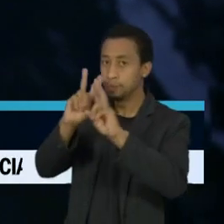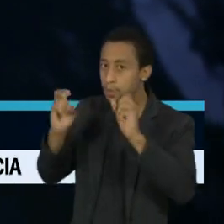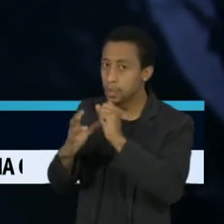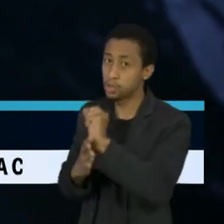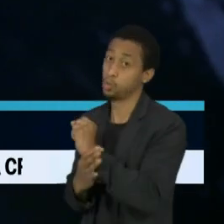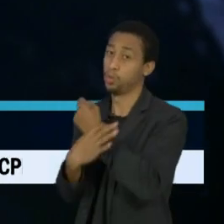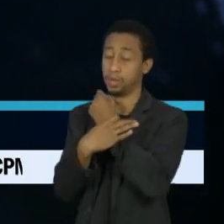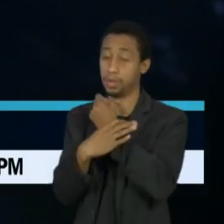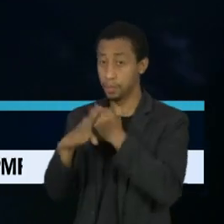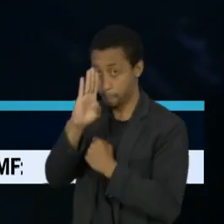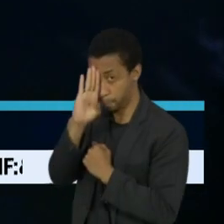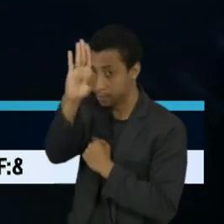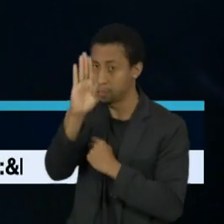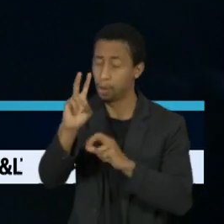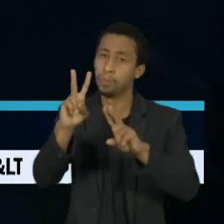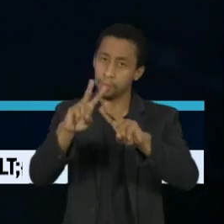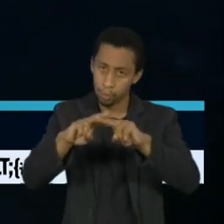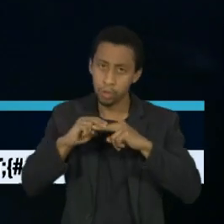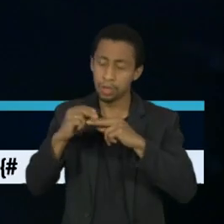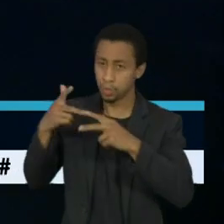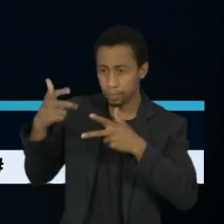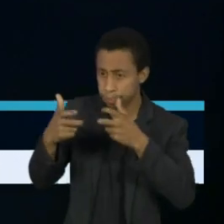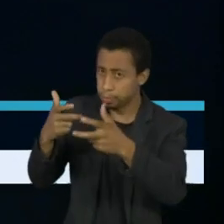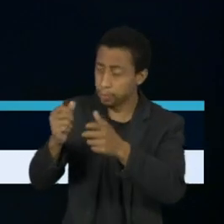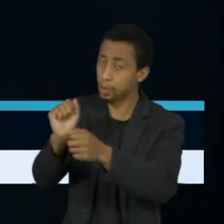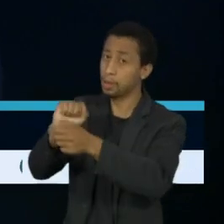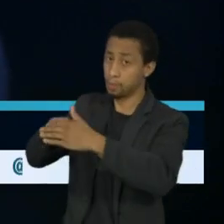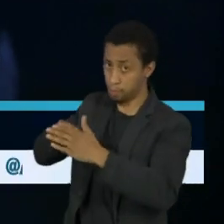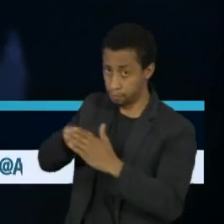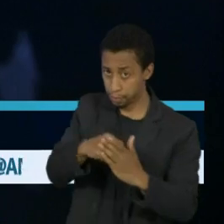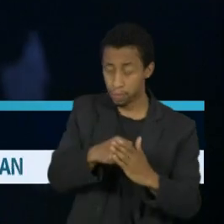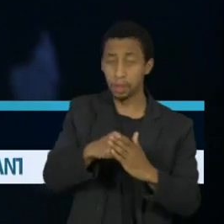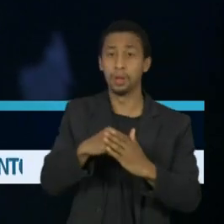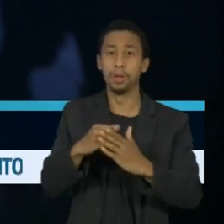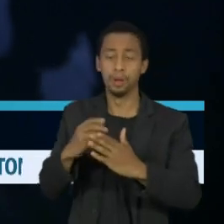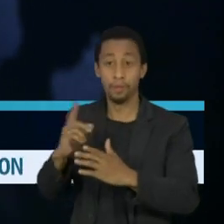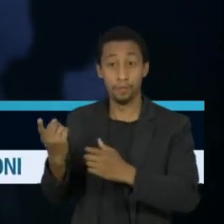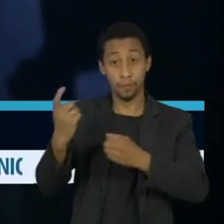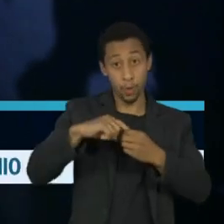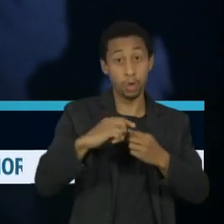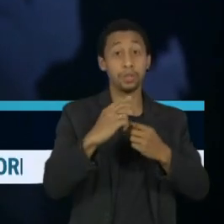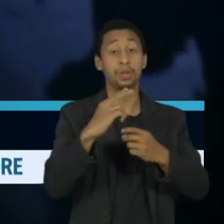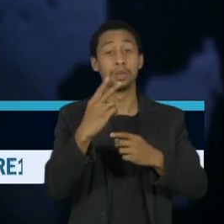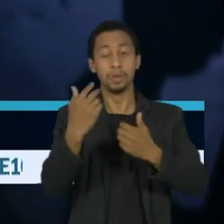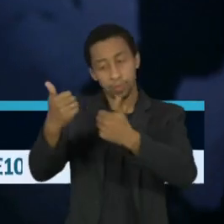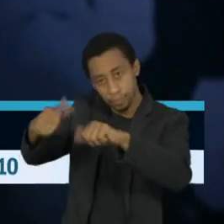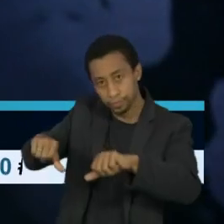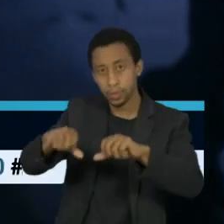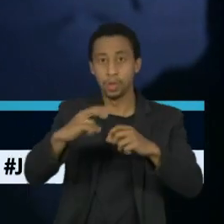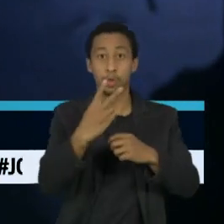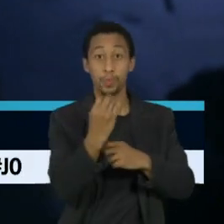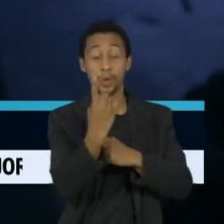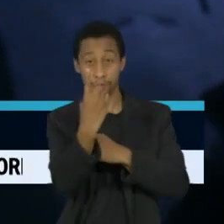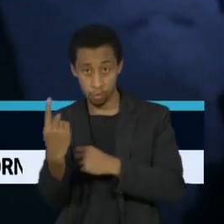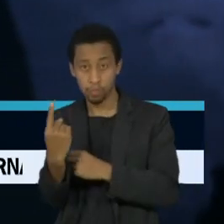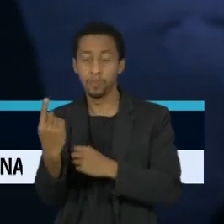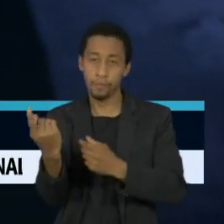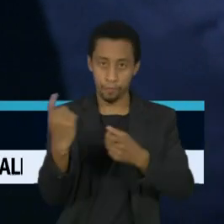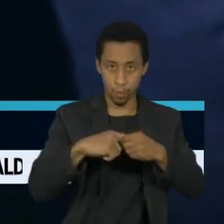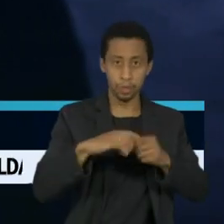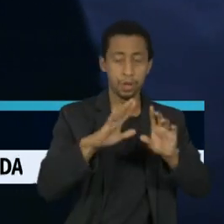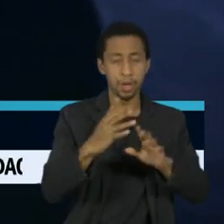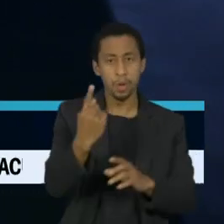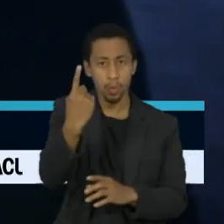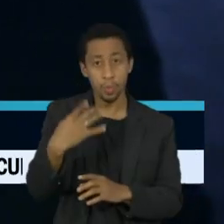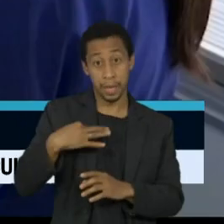por isso prevê uma vacinação em massa contra a Covid-19 apenas em 2022. E mais uma candidata a combater o coronavírus será